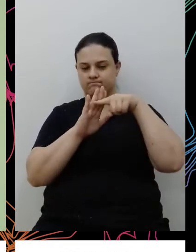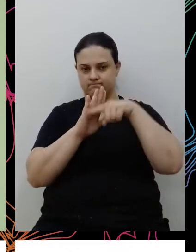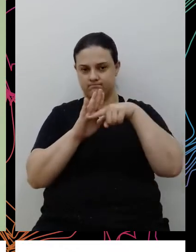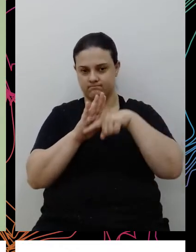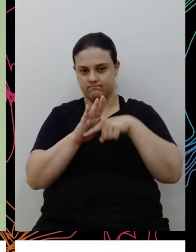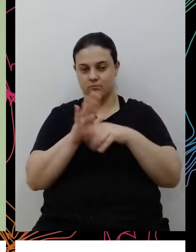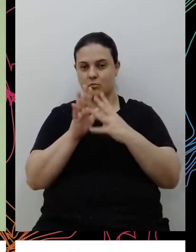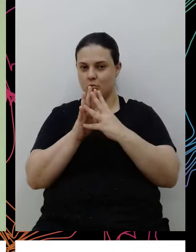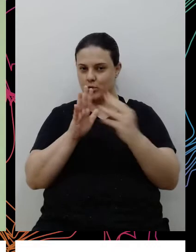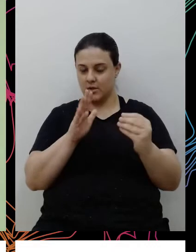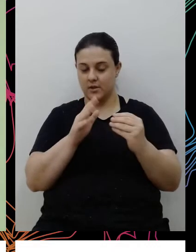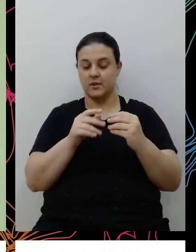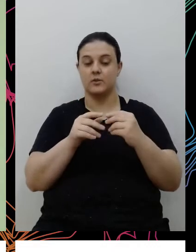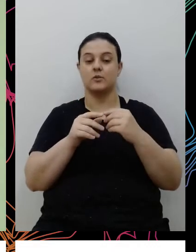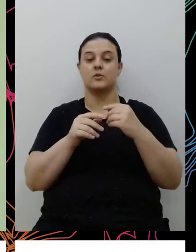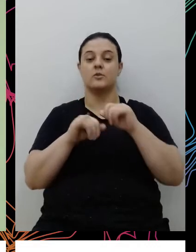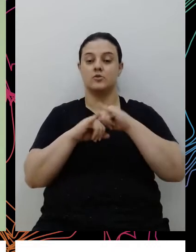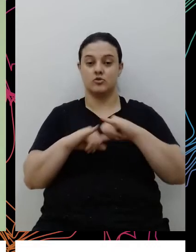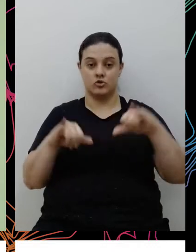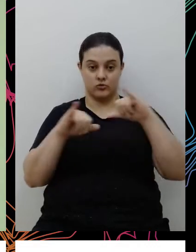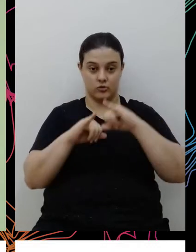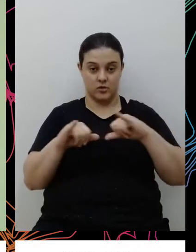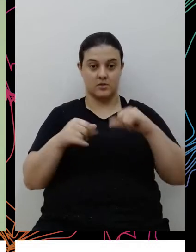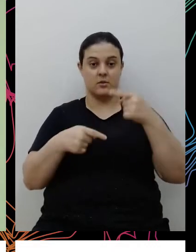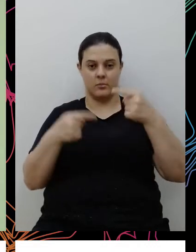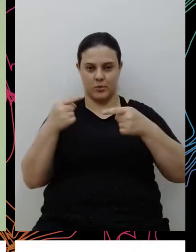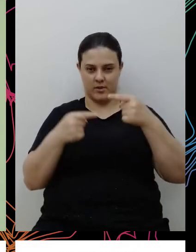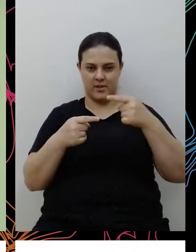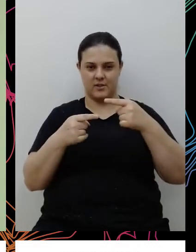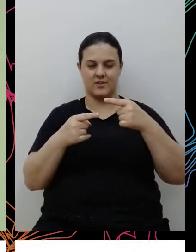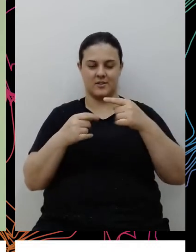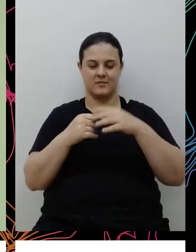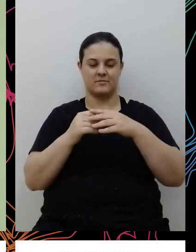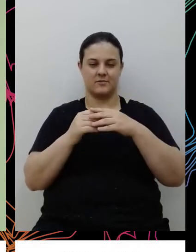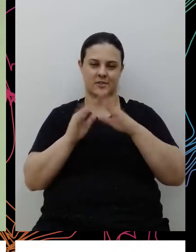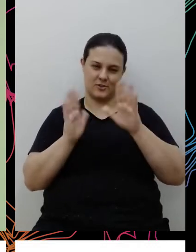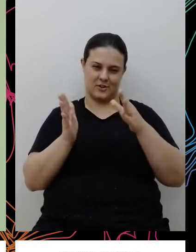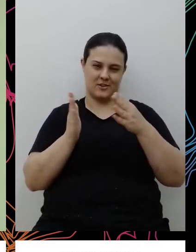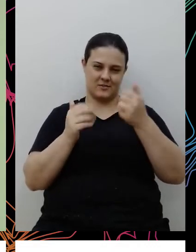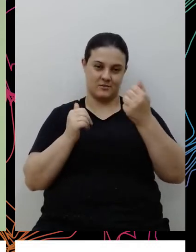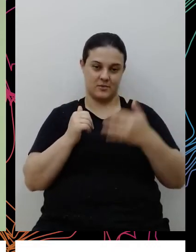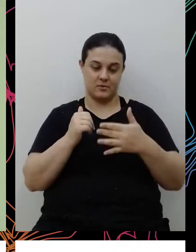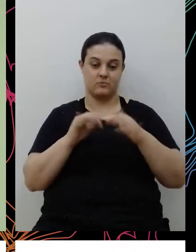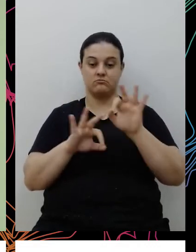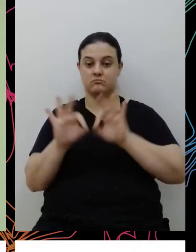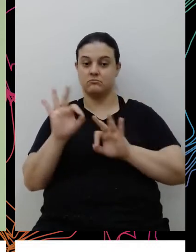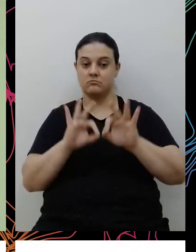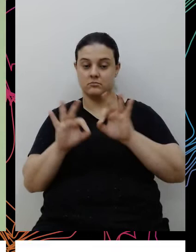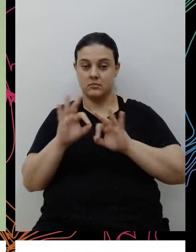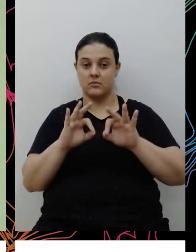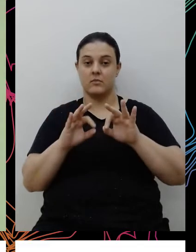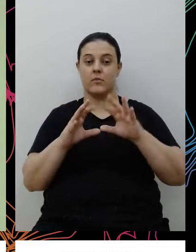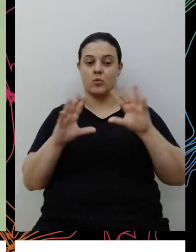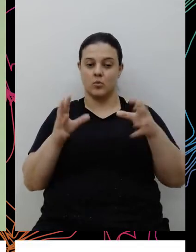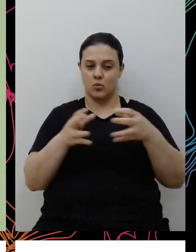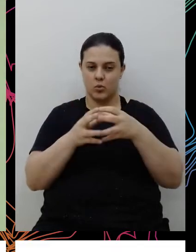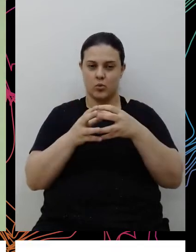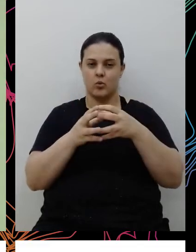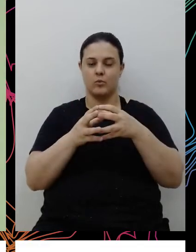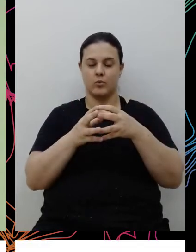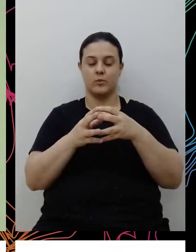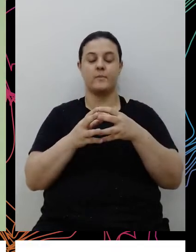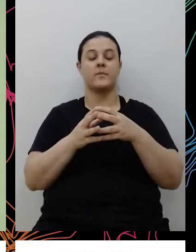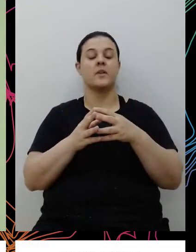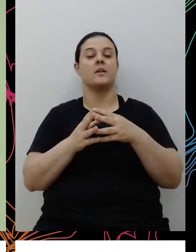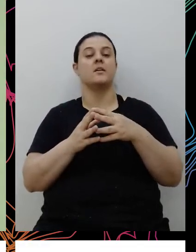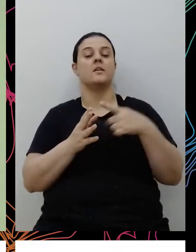de abordagem, divulgação dessa política de tolerância zero, a articulação com os nossos stakeholders, então a gente fez